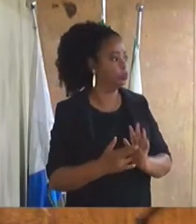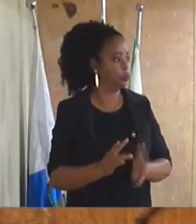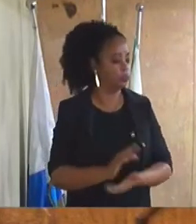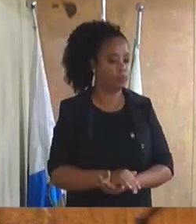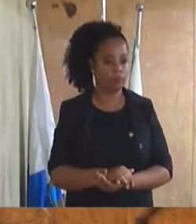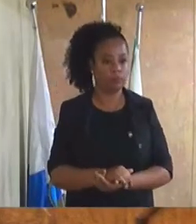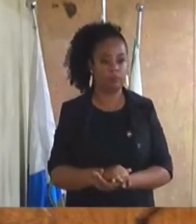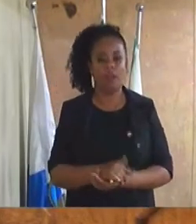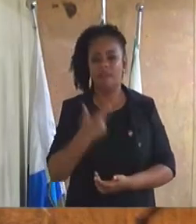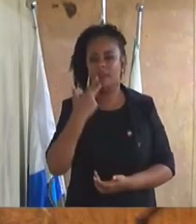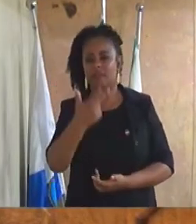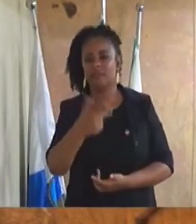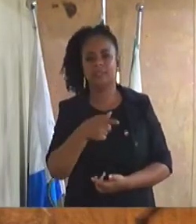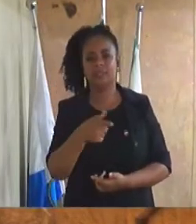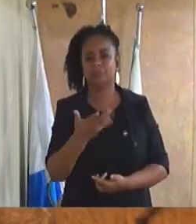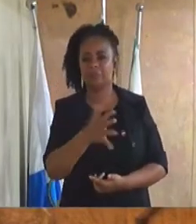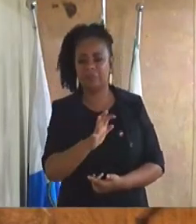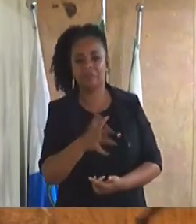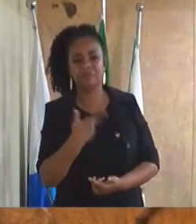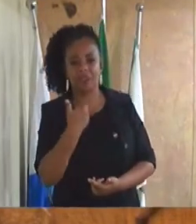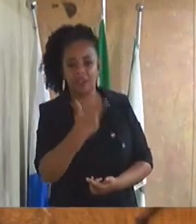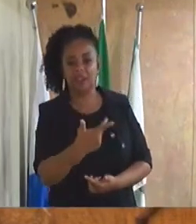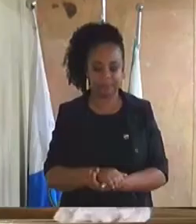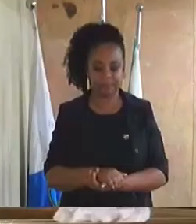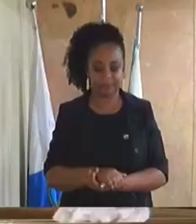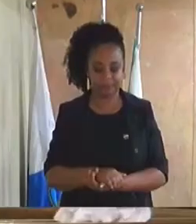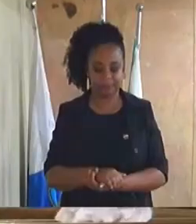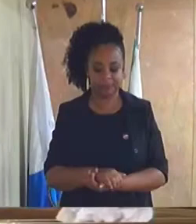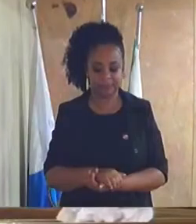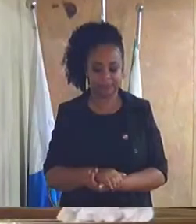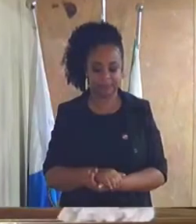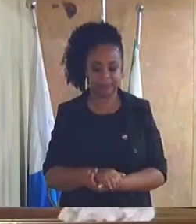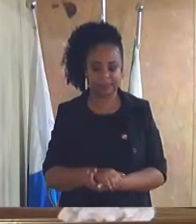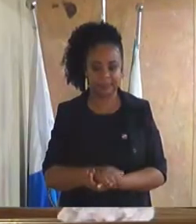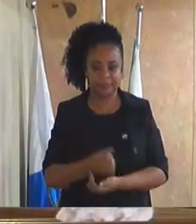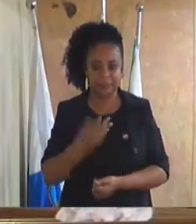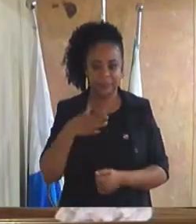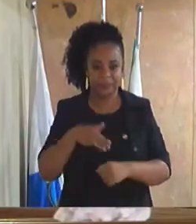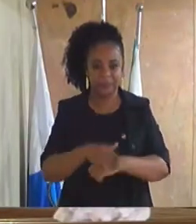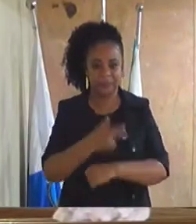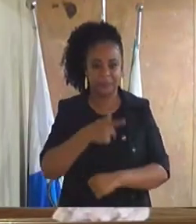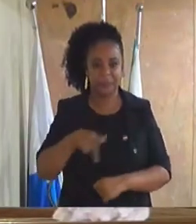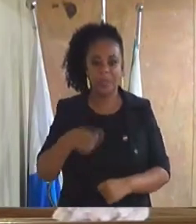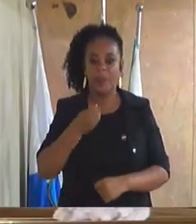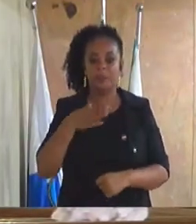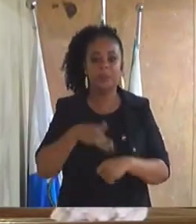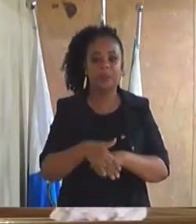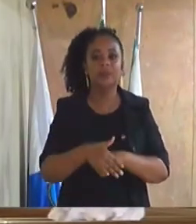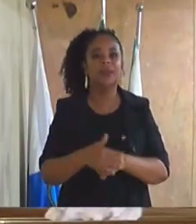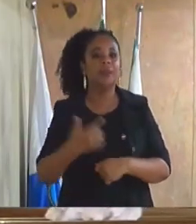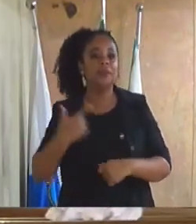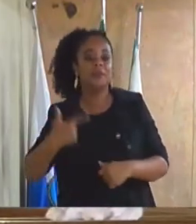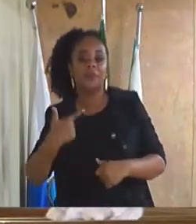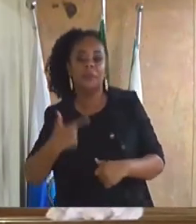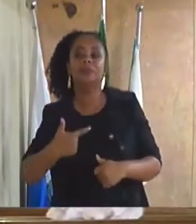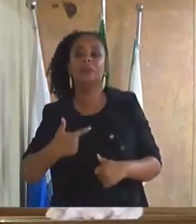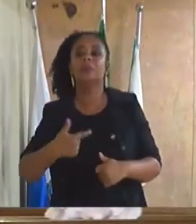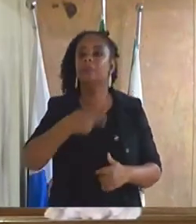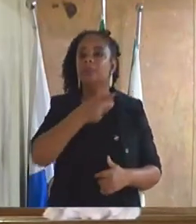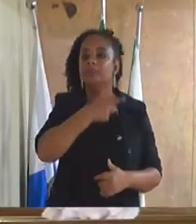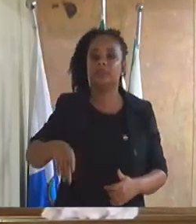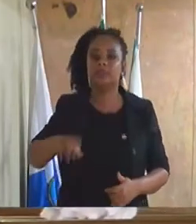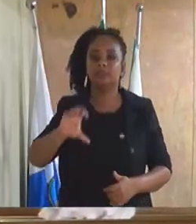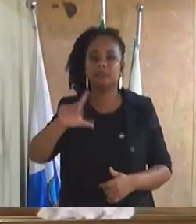mão dos seus 10 minutos boa noite presidente boa noite meu vice-presidente Carlos Tomás meu líder de governo